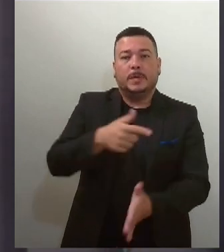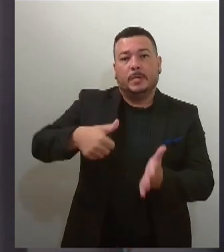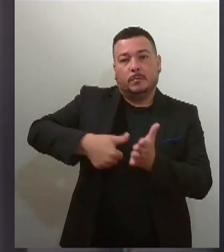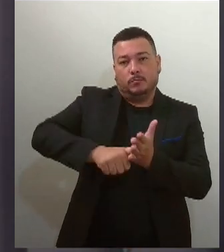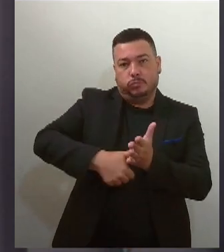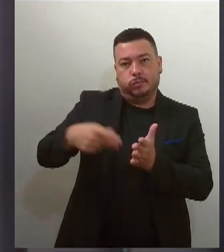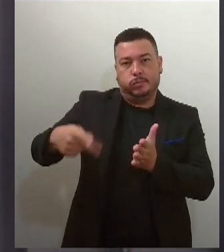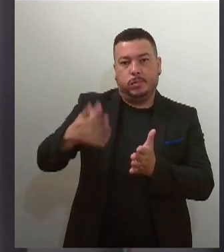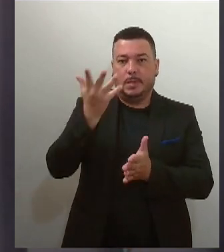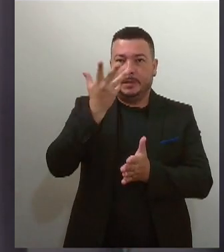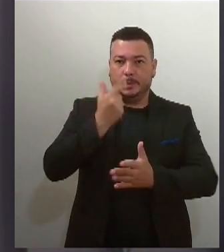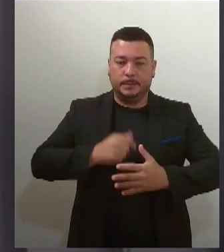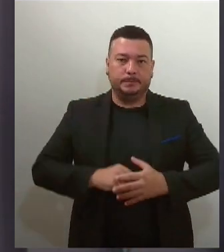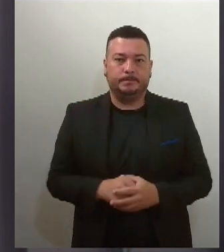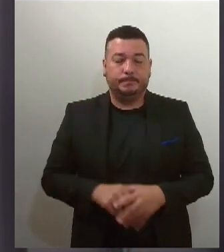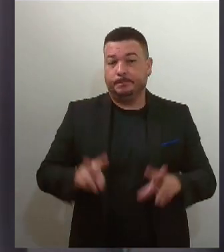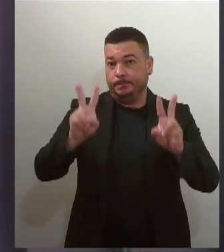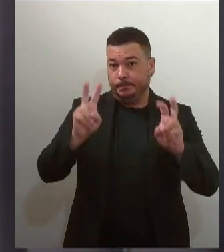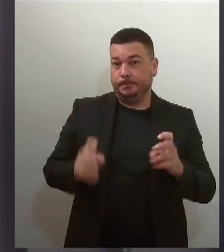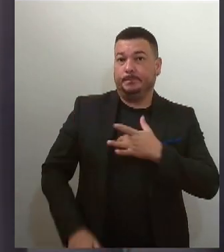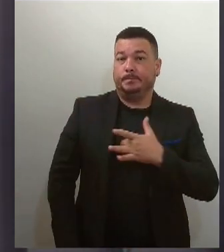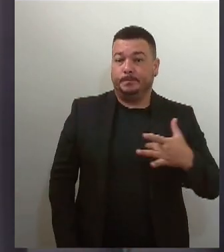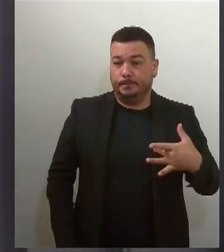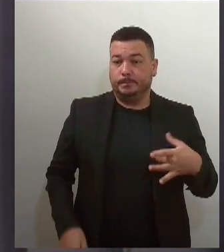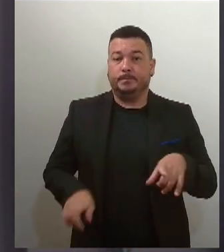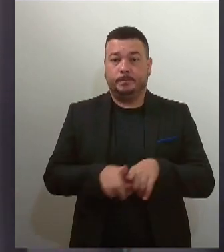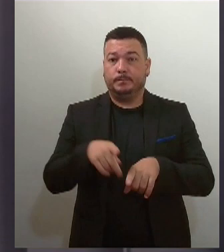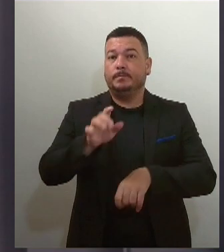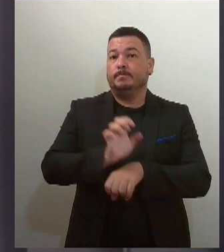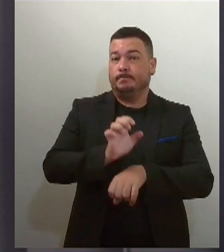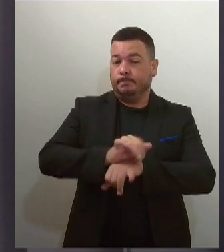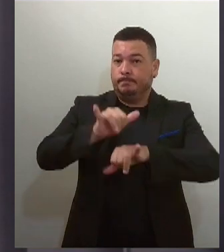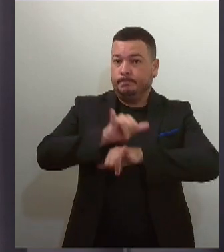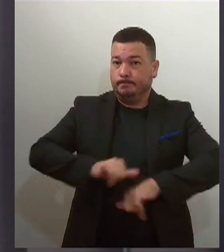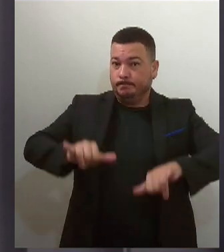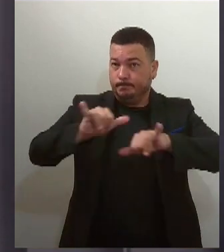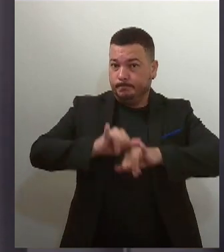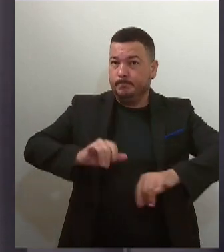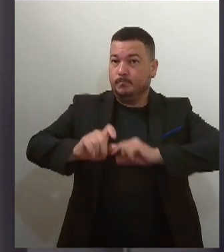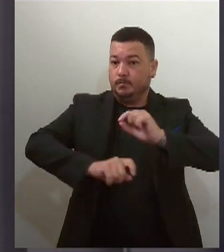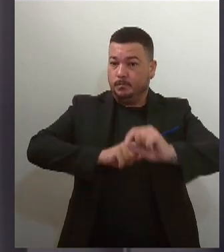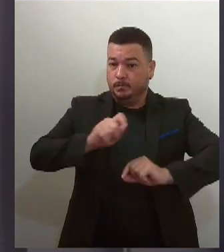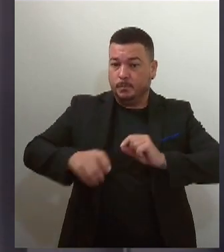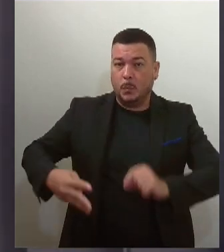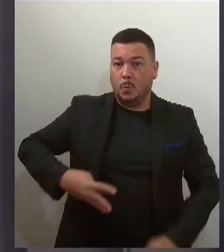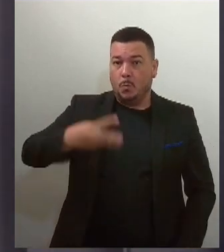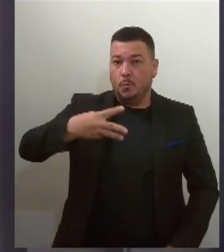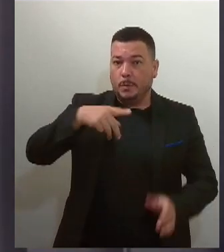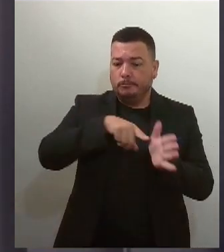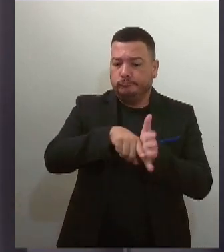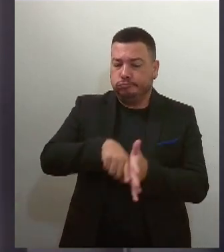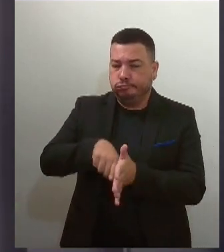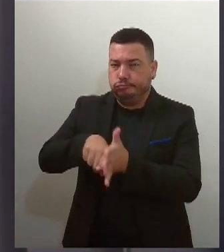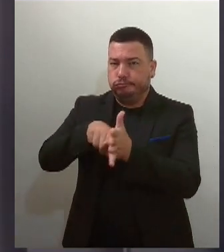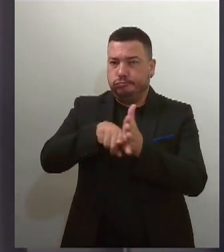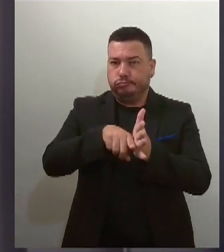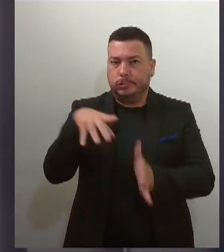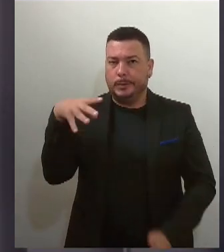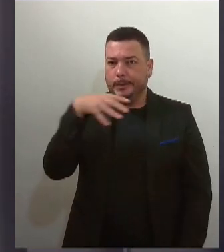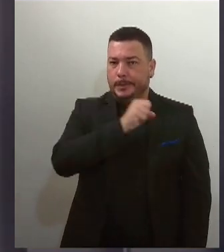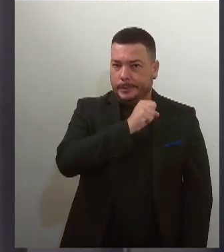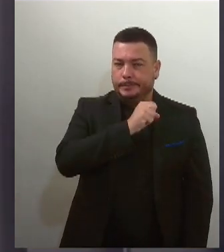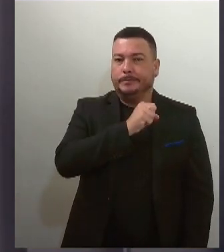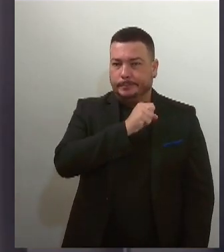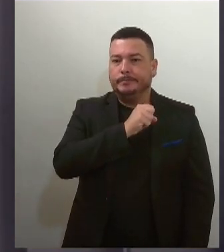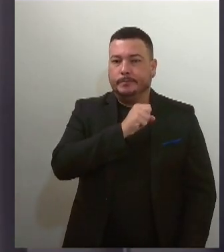sobre saúde, a saúde estadual divulgou recentemente o terceiro levantamento rápido de índice de infestação do mosquito